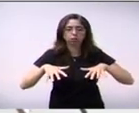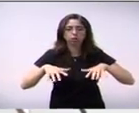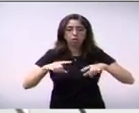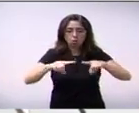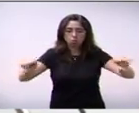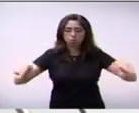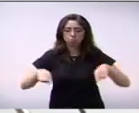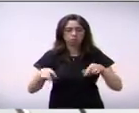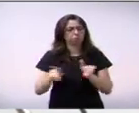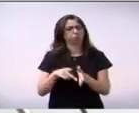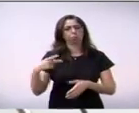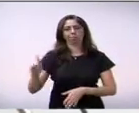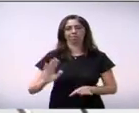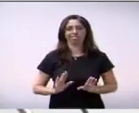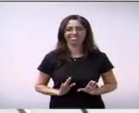dela.